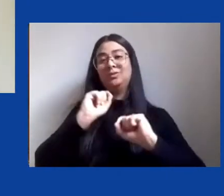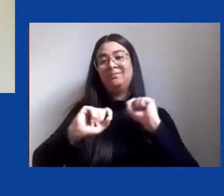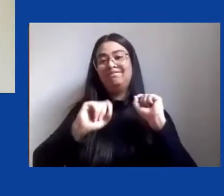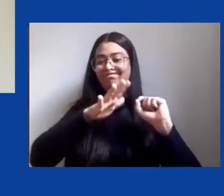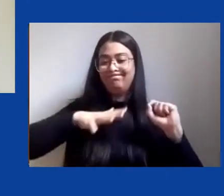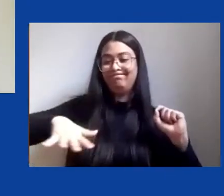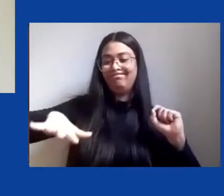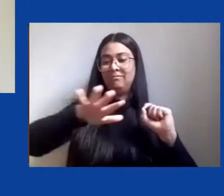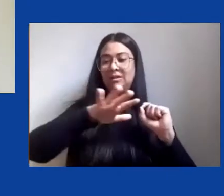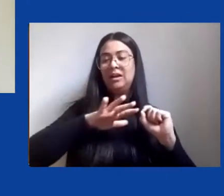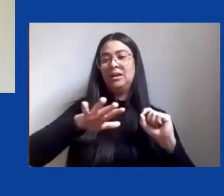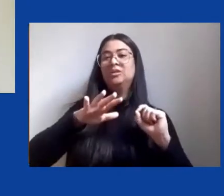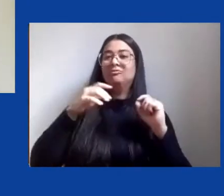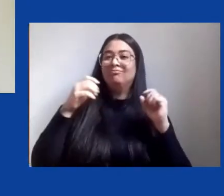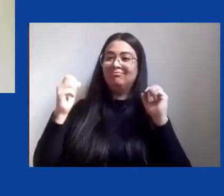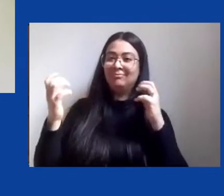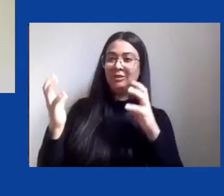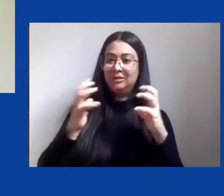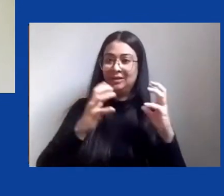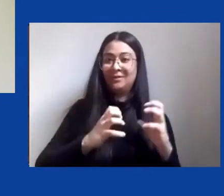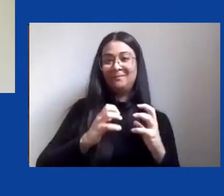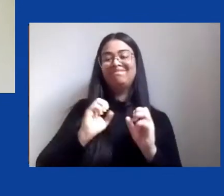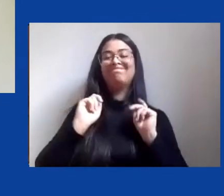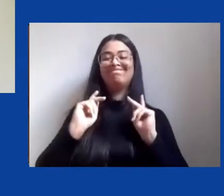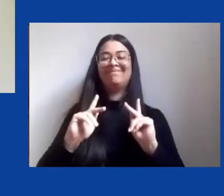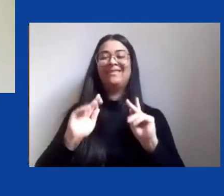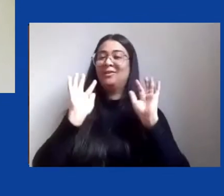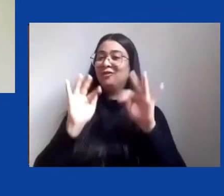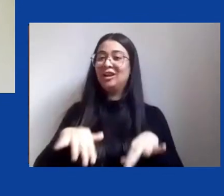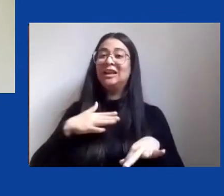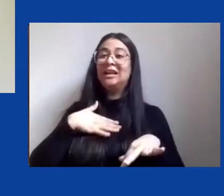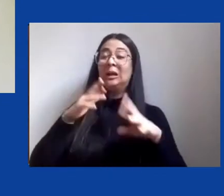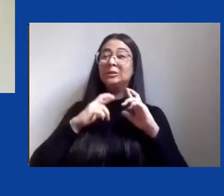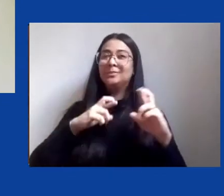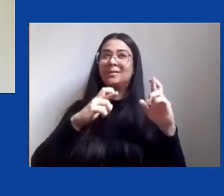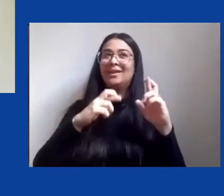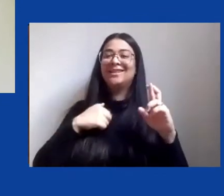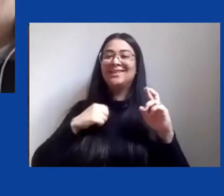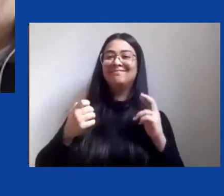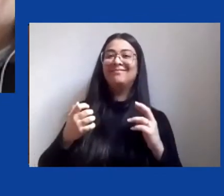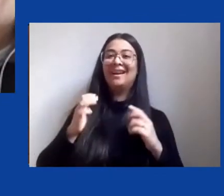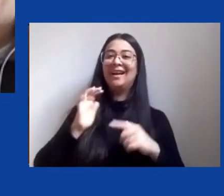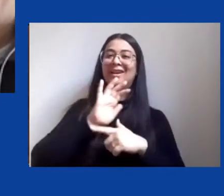colegas. Espero que eu tenha trazido uma contribuição interessante para o nosso debate.